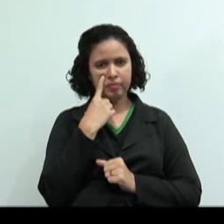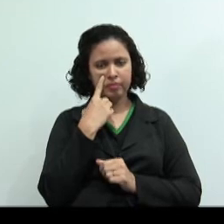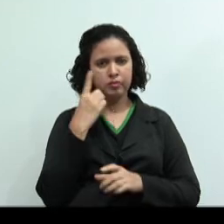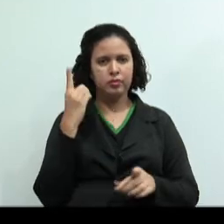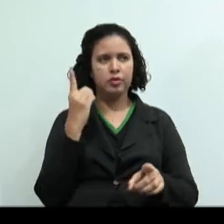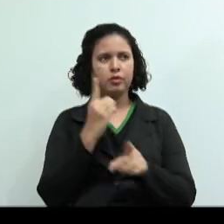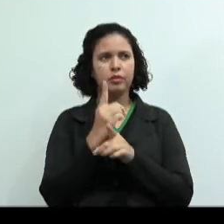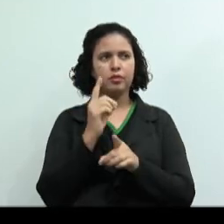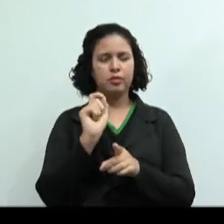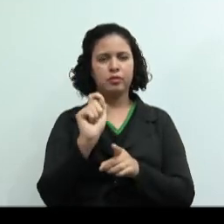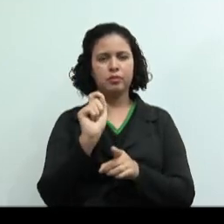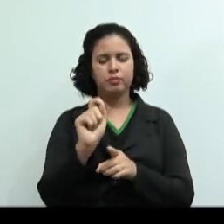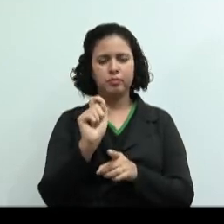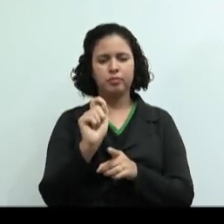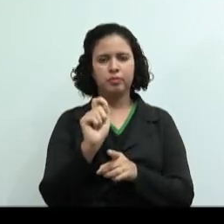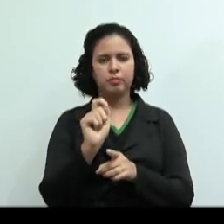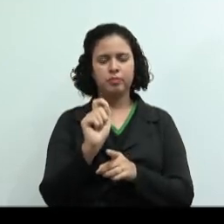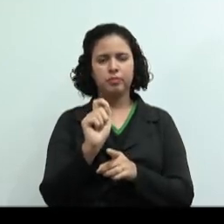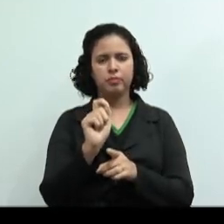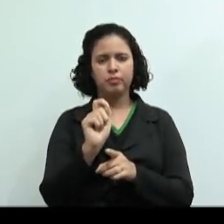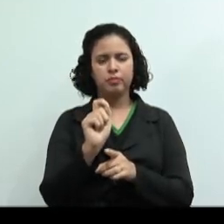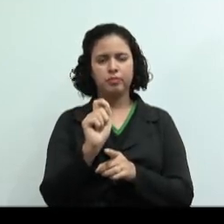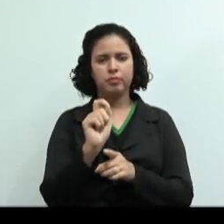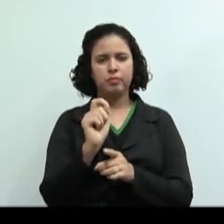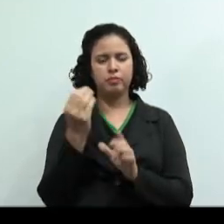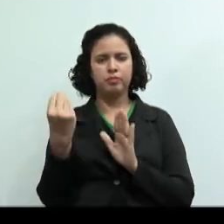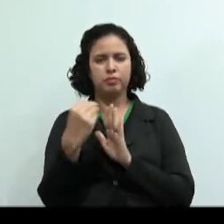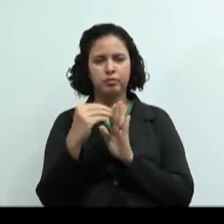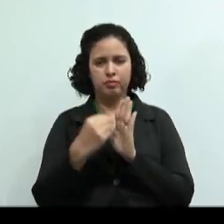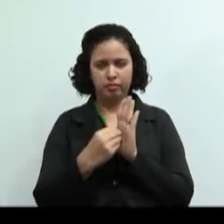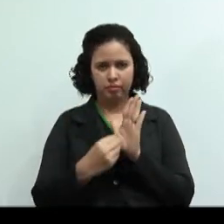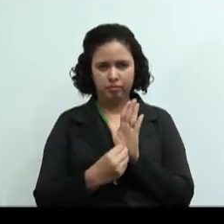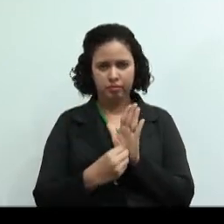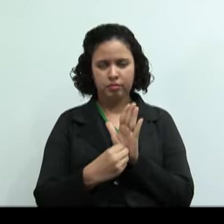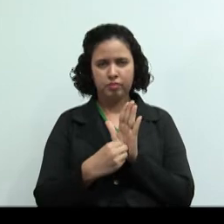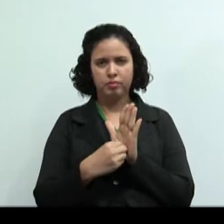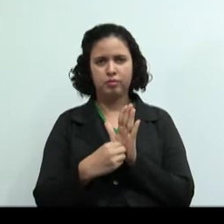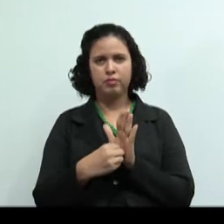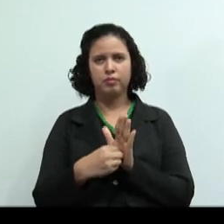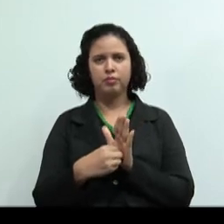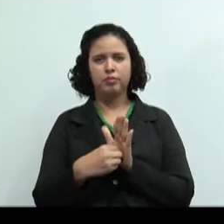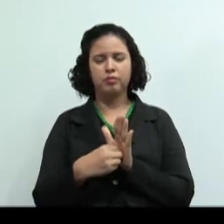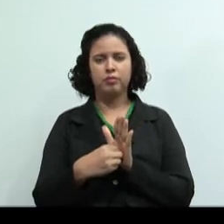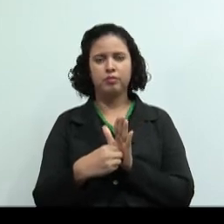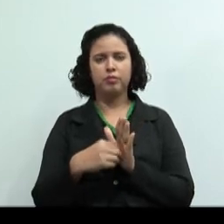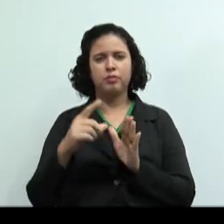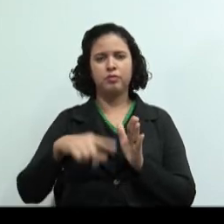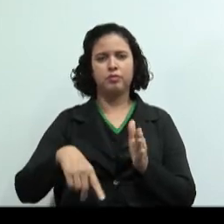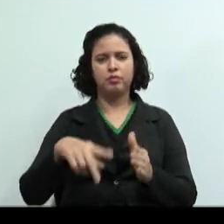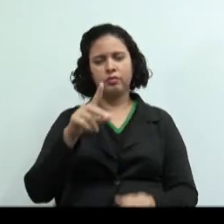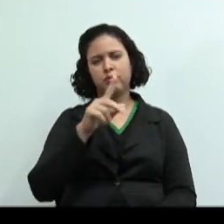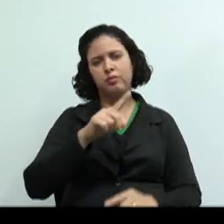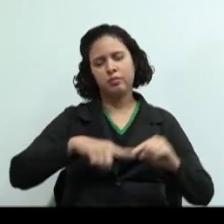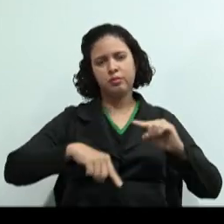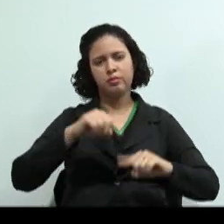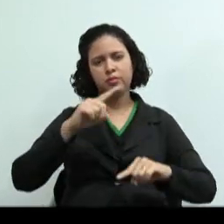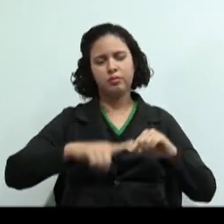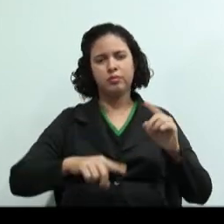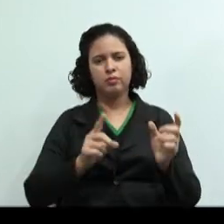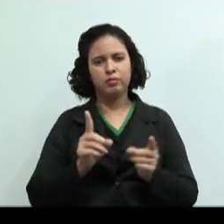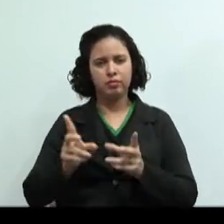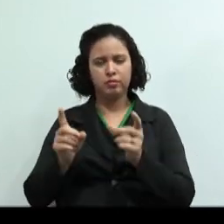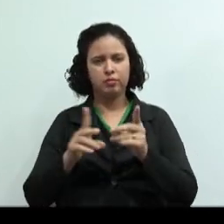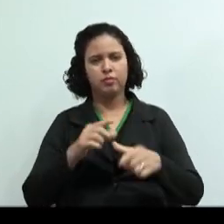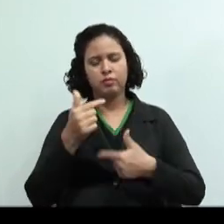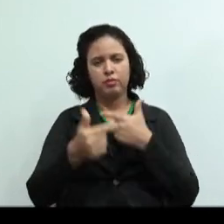Identificar, mensurar e informar os custos dos produtos, mercadorias e serviços.